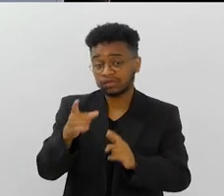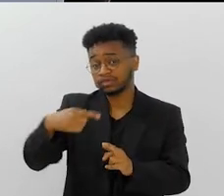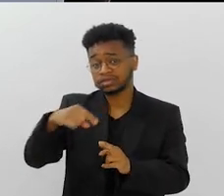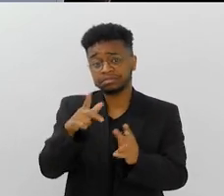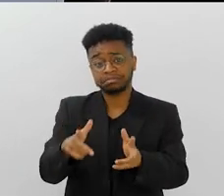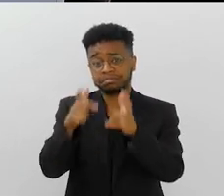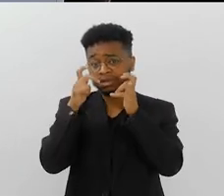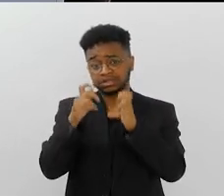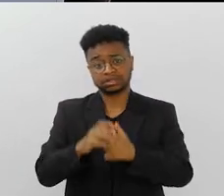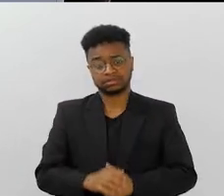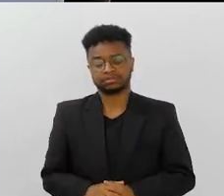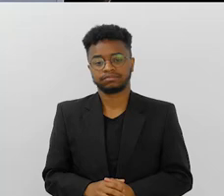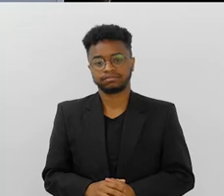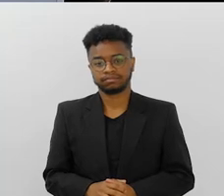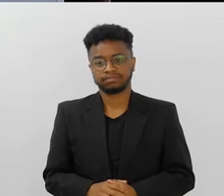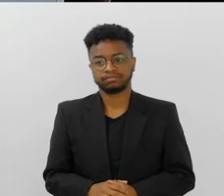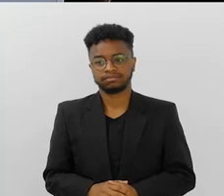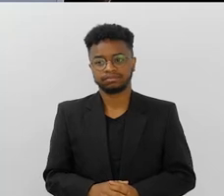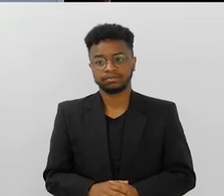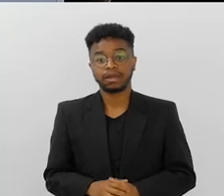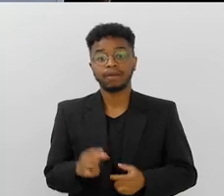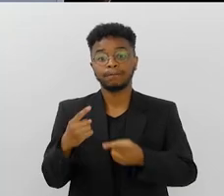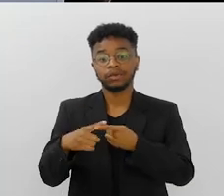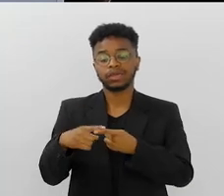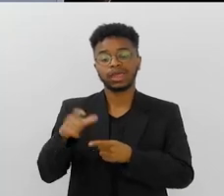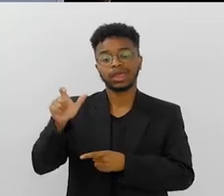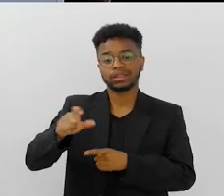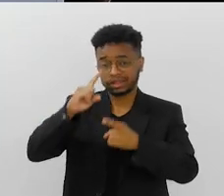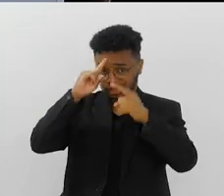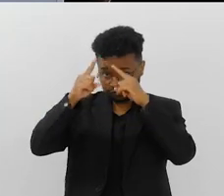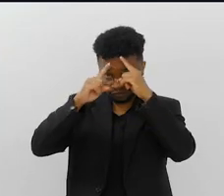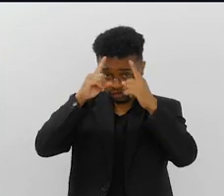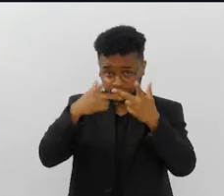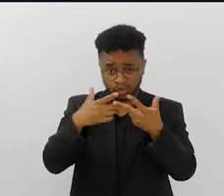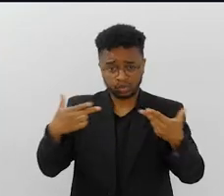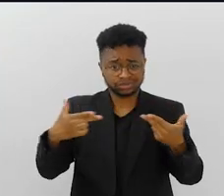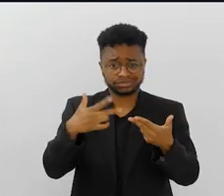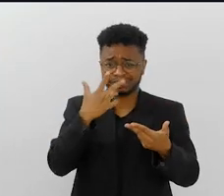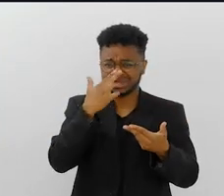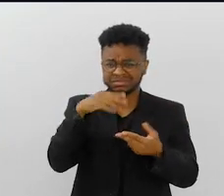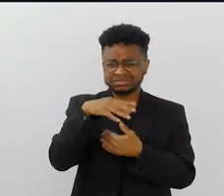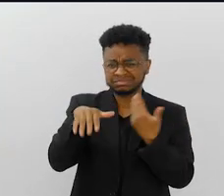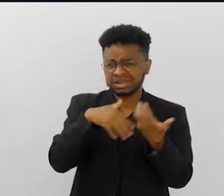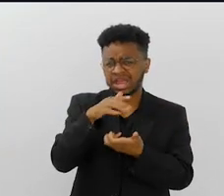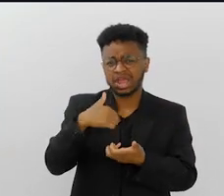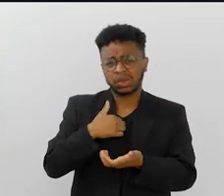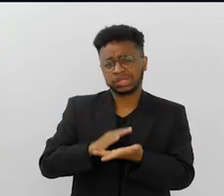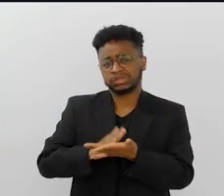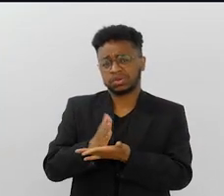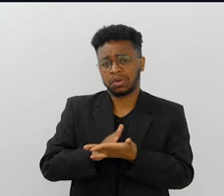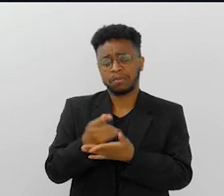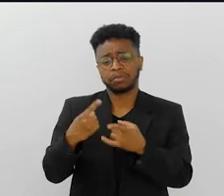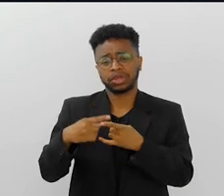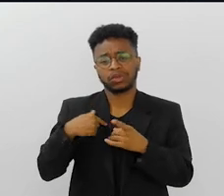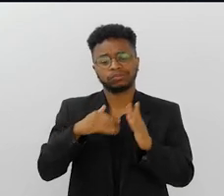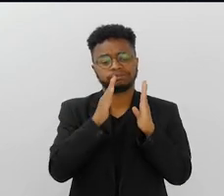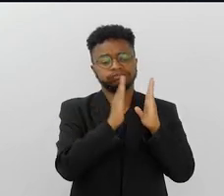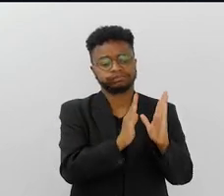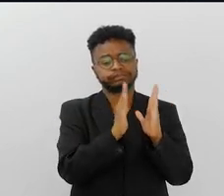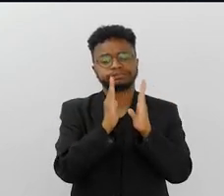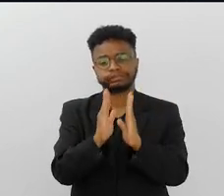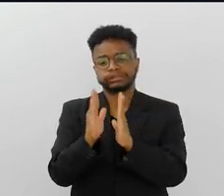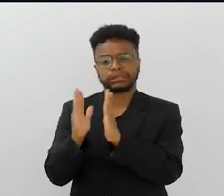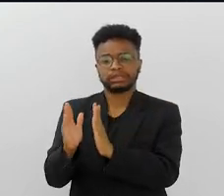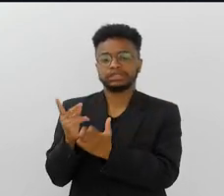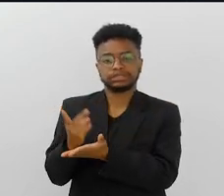do resultado, quando fica pronto é que você entende o que ele falou lá atrás. E ele tinha uma criação caótica. E isso me incomodava muito, porque eu era muito